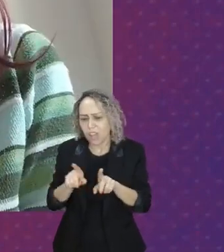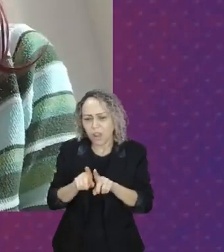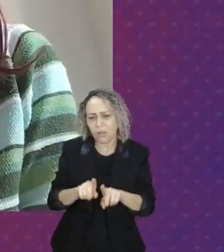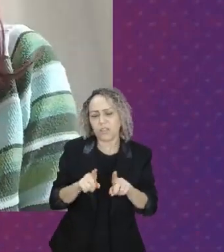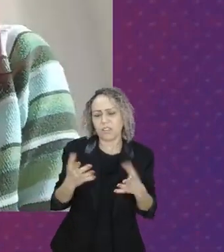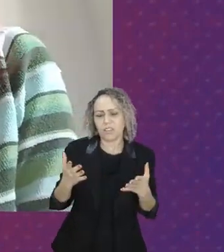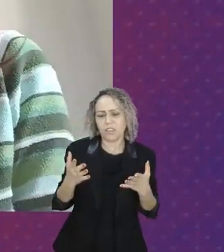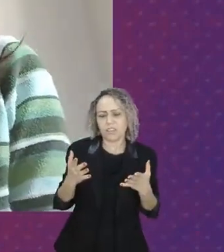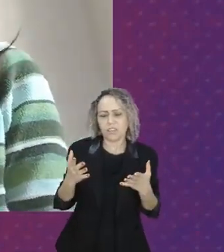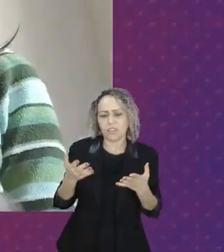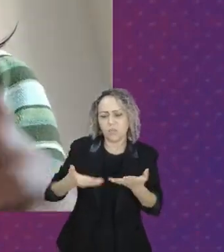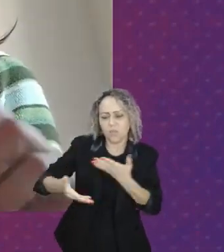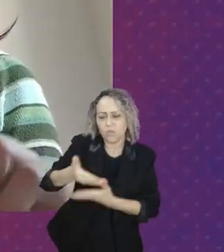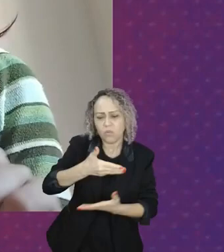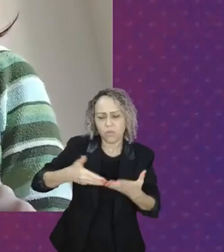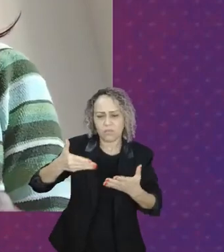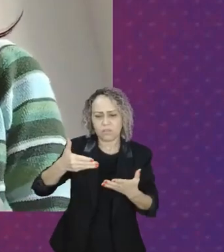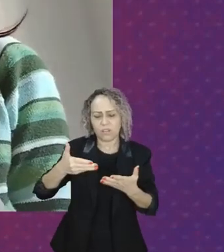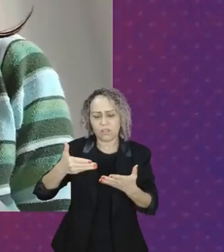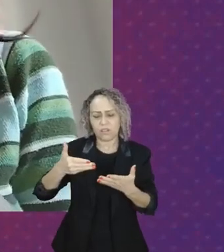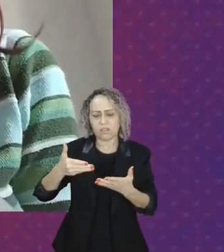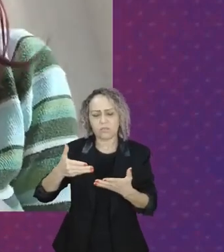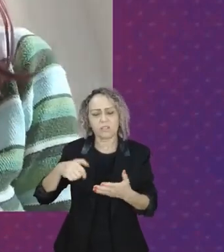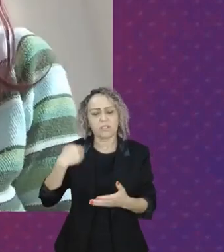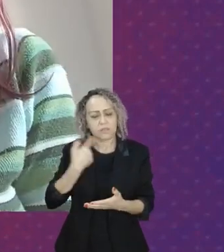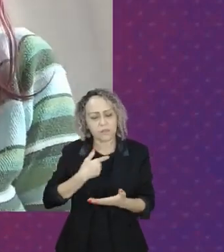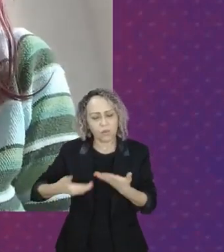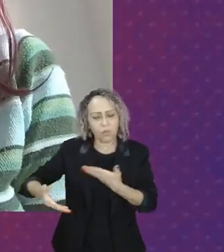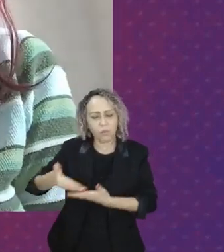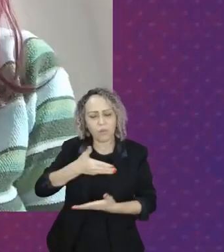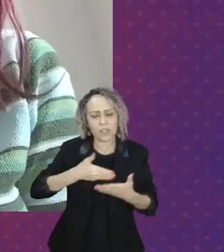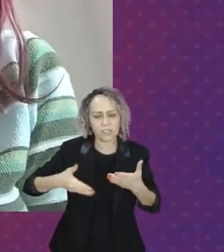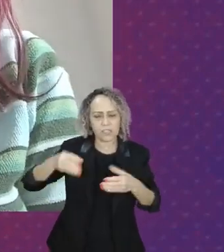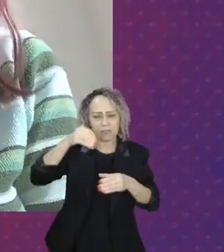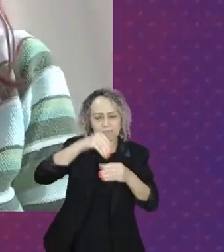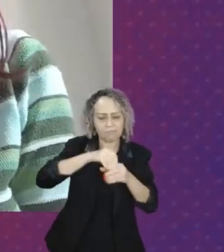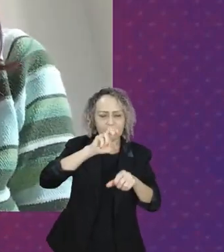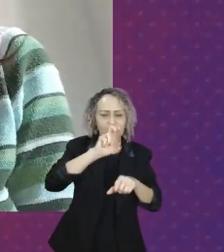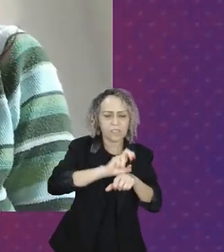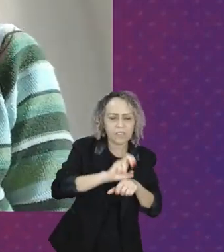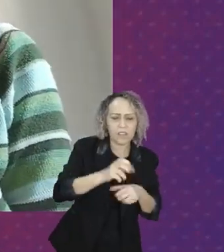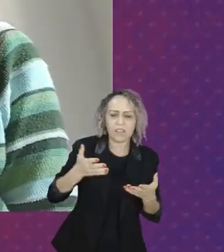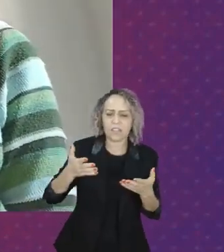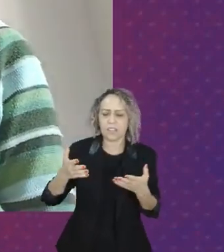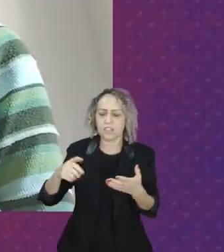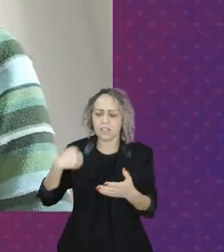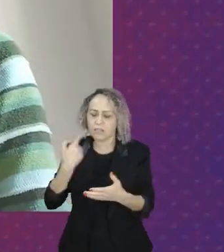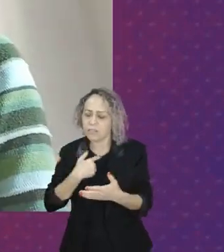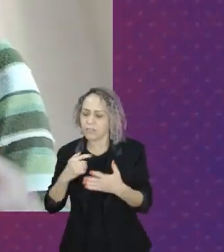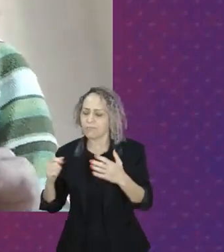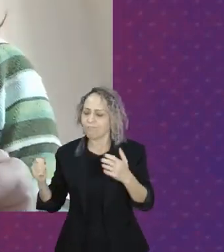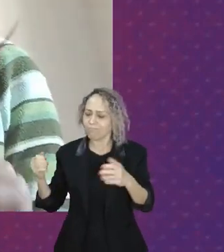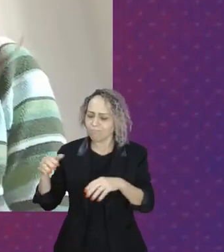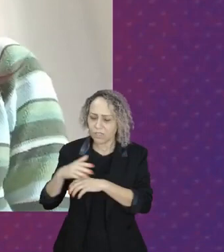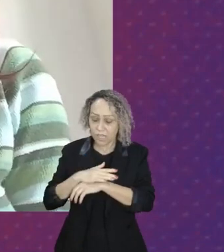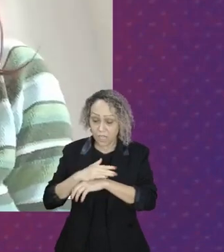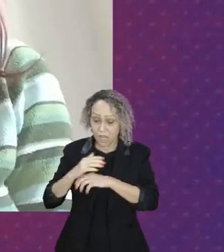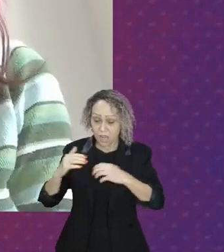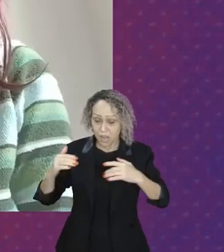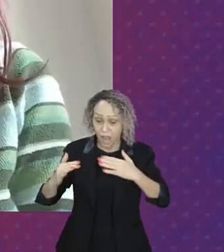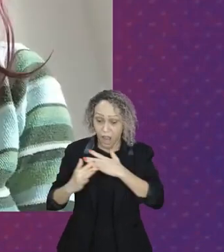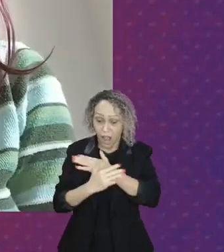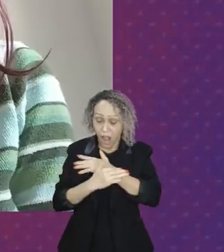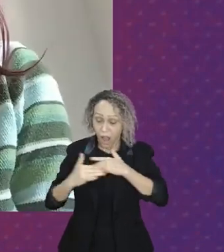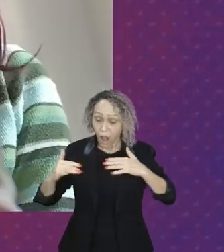espaços nas creches, com uma mobilidade urbana mais fácil para que a gente circule nas cidades. E também nos